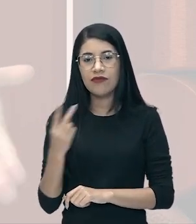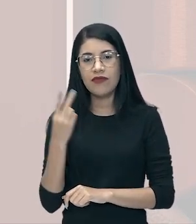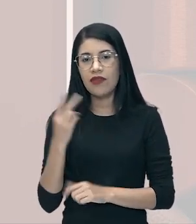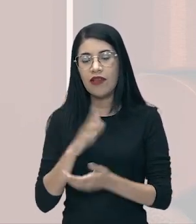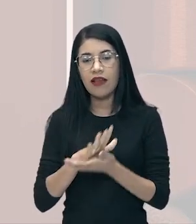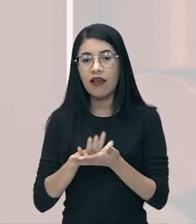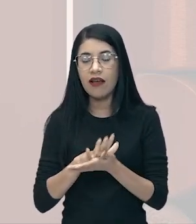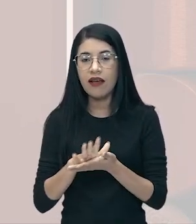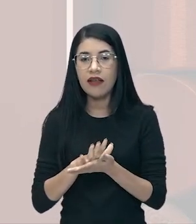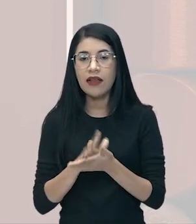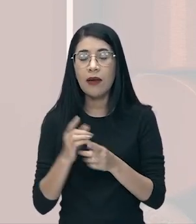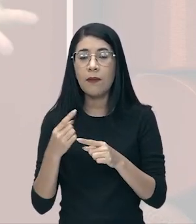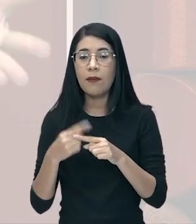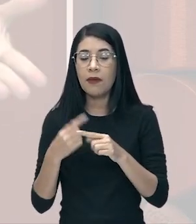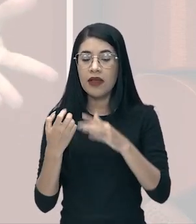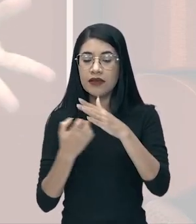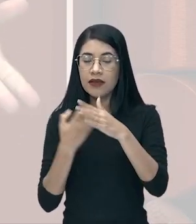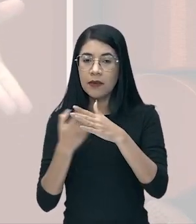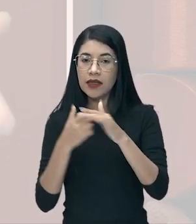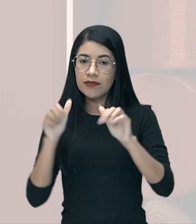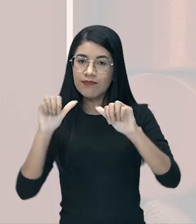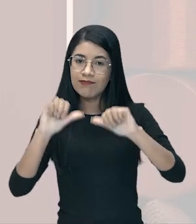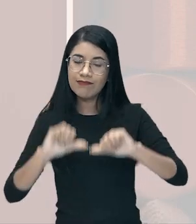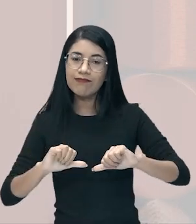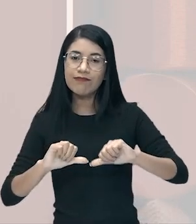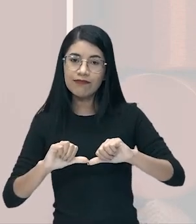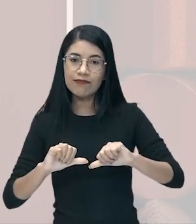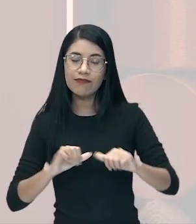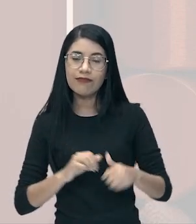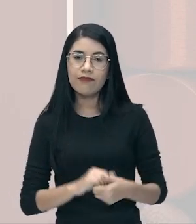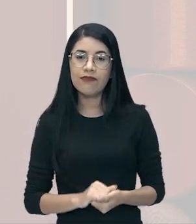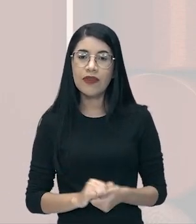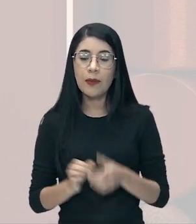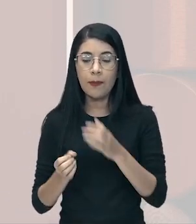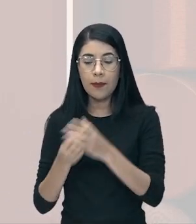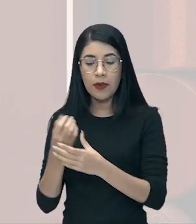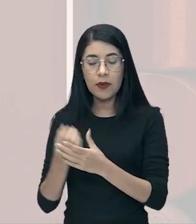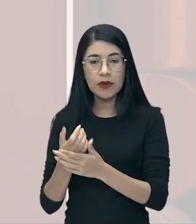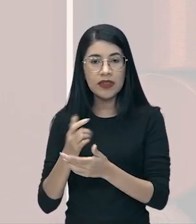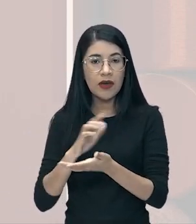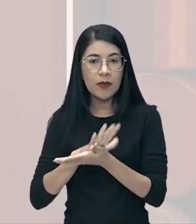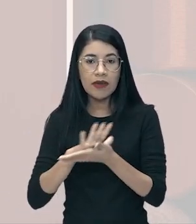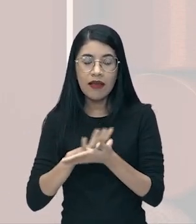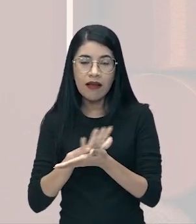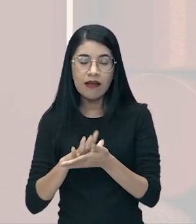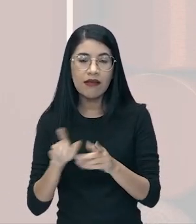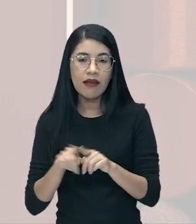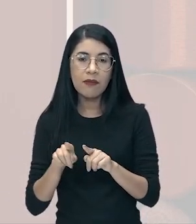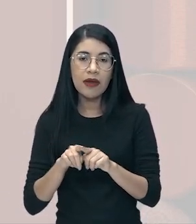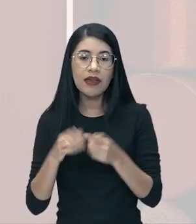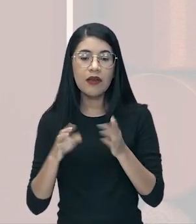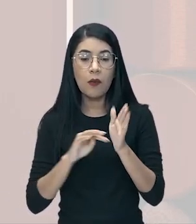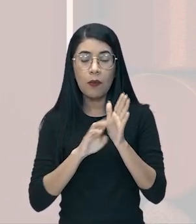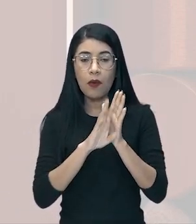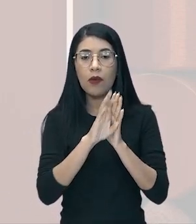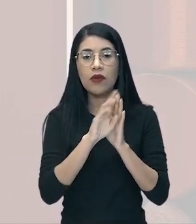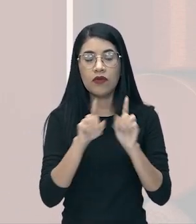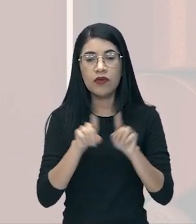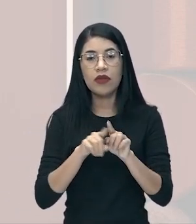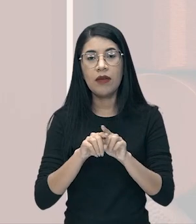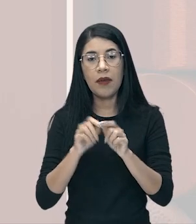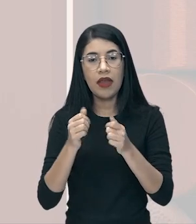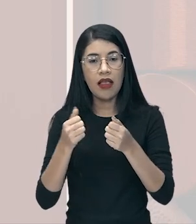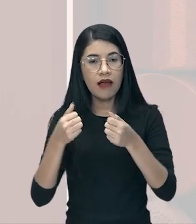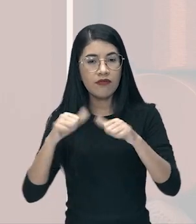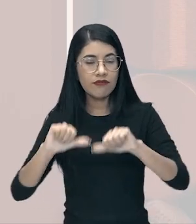empresas que faliam, não produziam mais nada, estavam quebradas. Logo, a Bolsa de Valores também vai quebrar. Vamos entender um